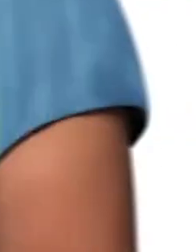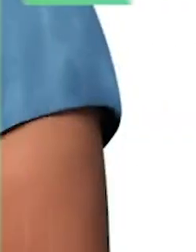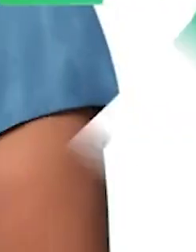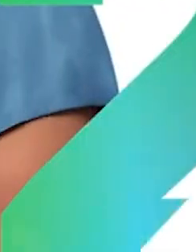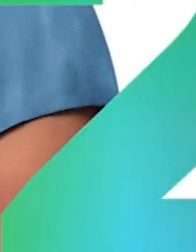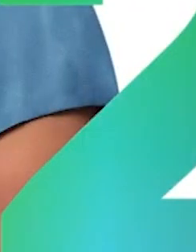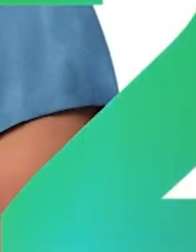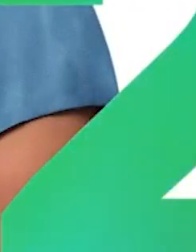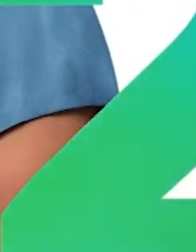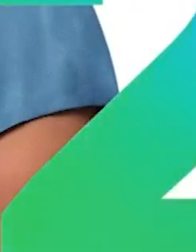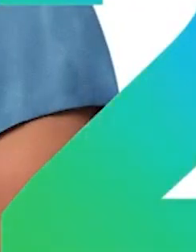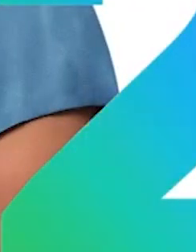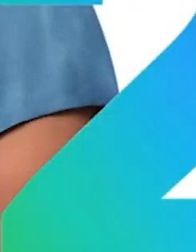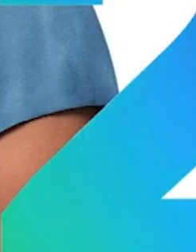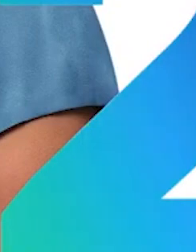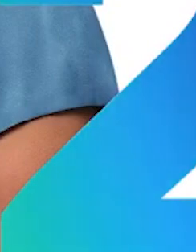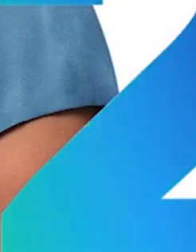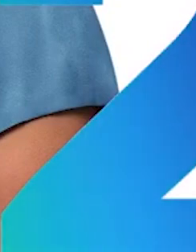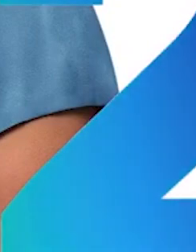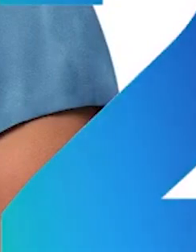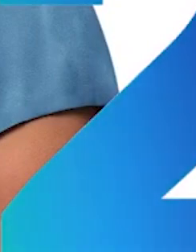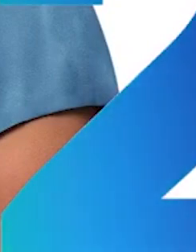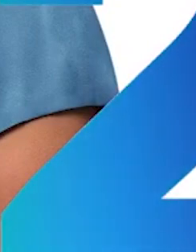Viva o Brasil!